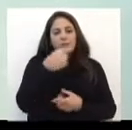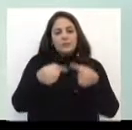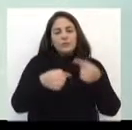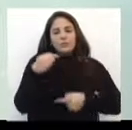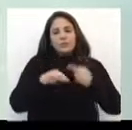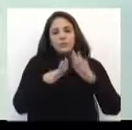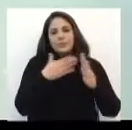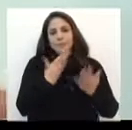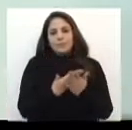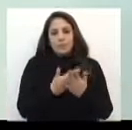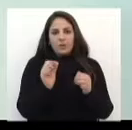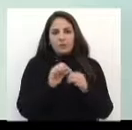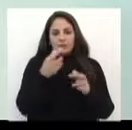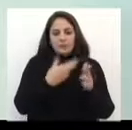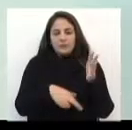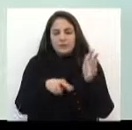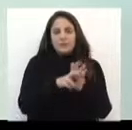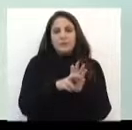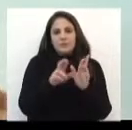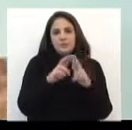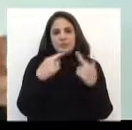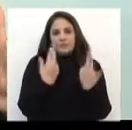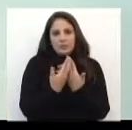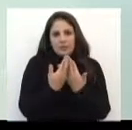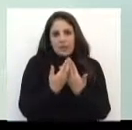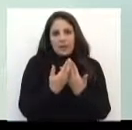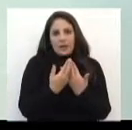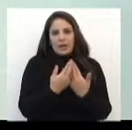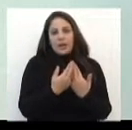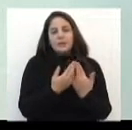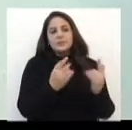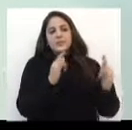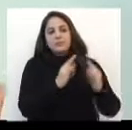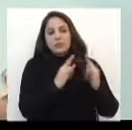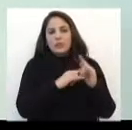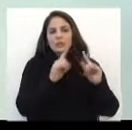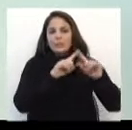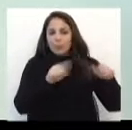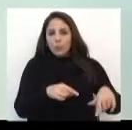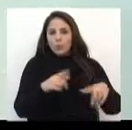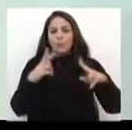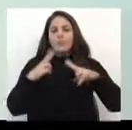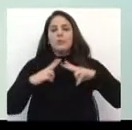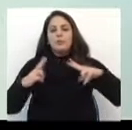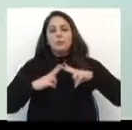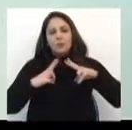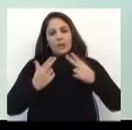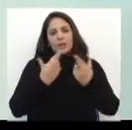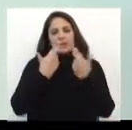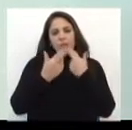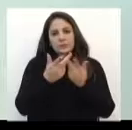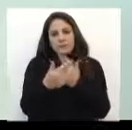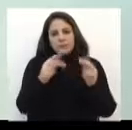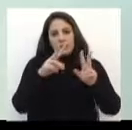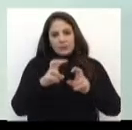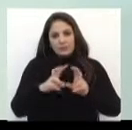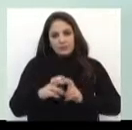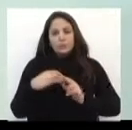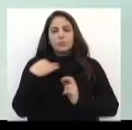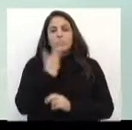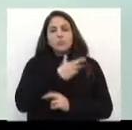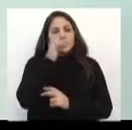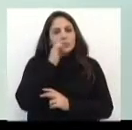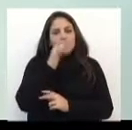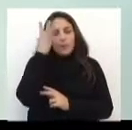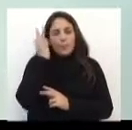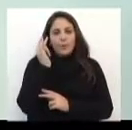para as escolas, que reúna as entidades públicas, privadas, no entorno dessa questão, para que tenhamos amanhã